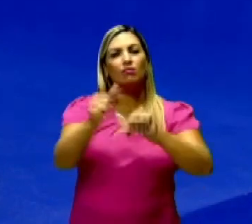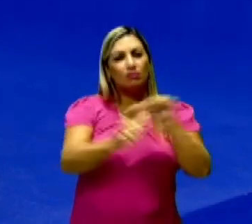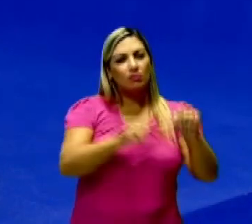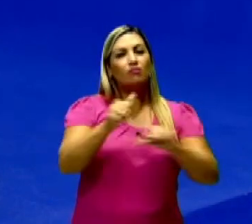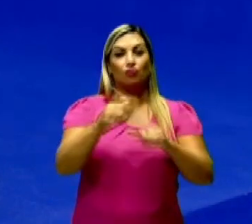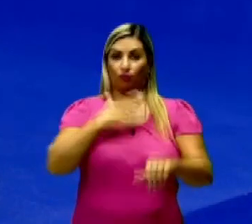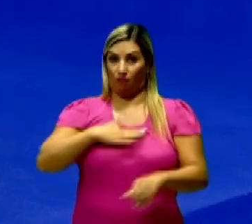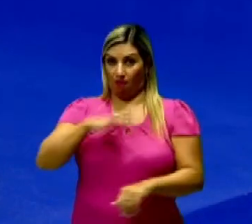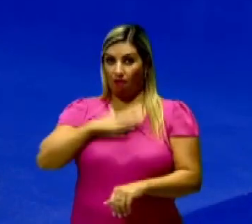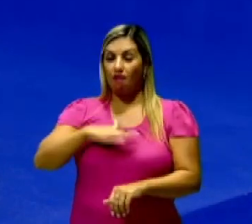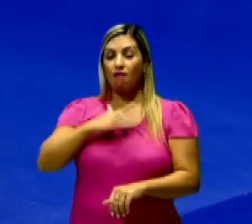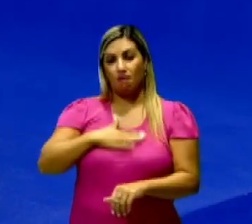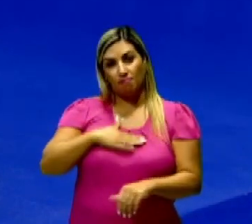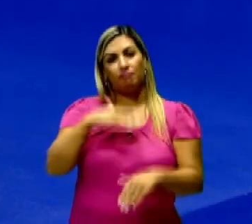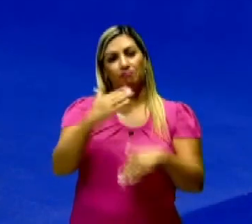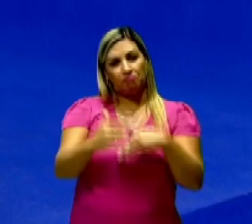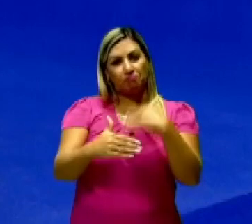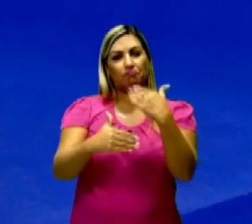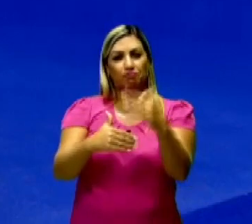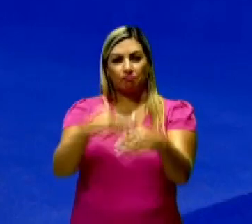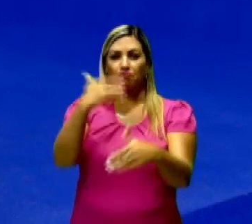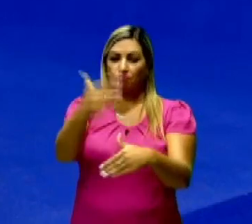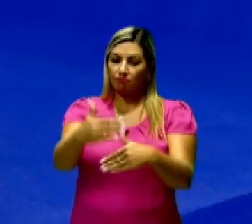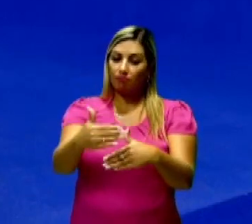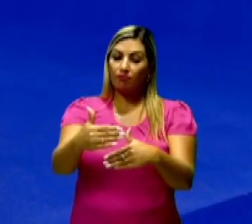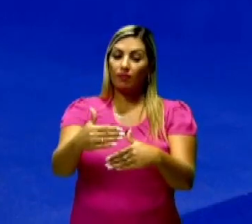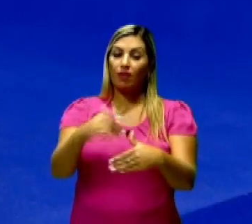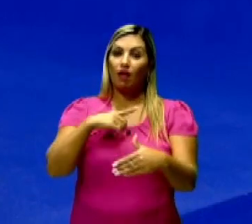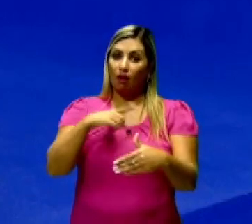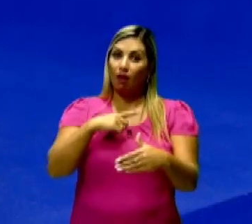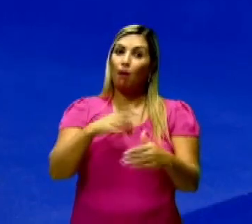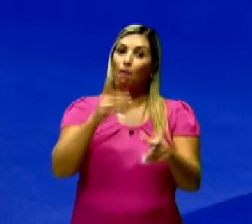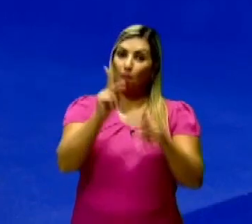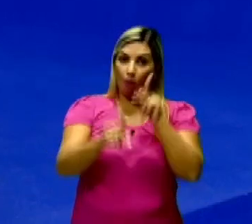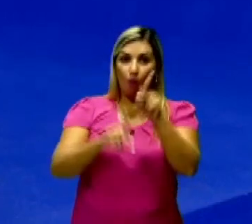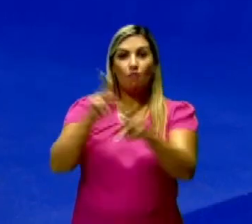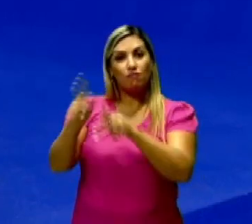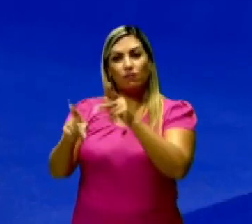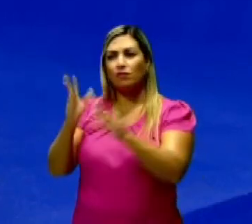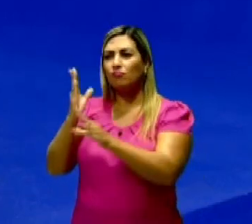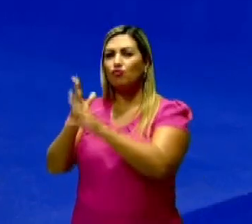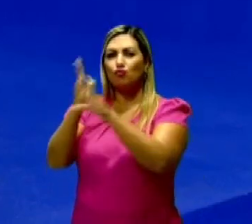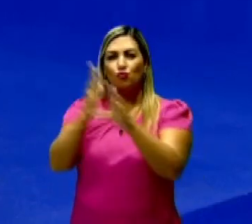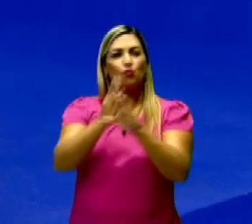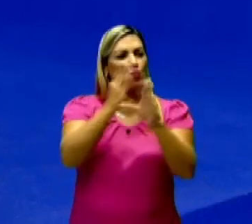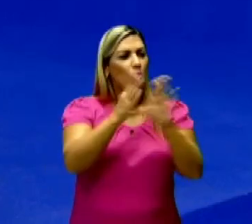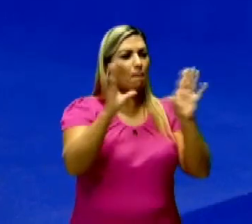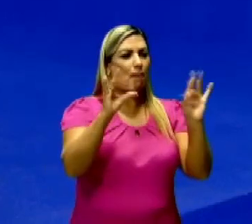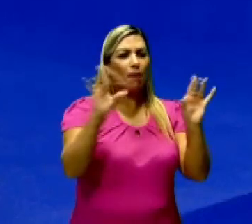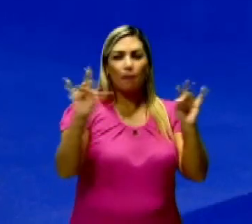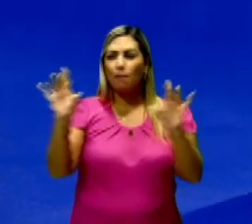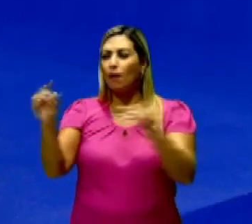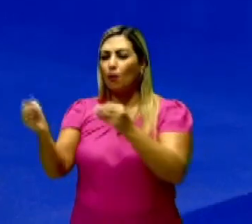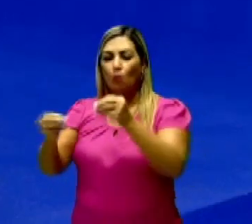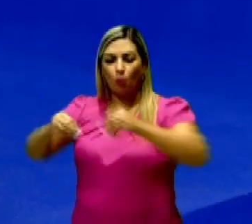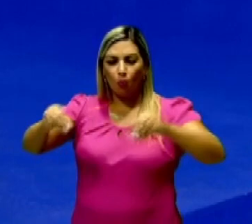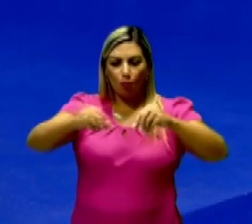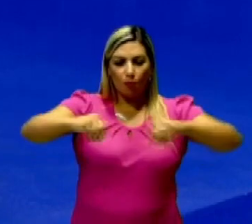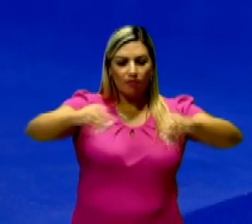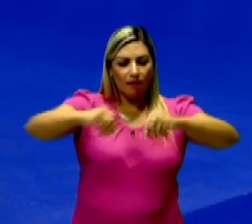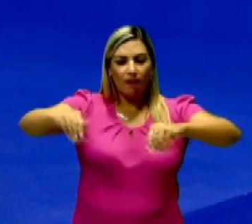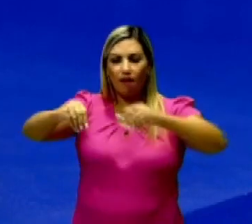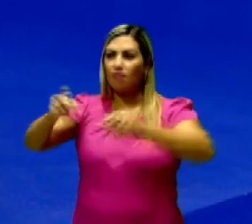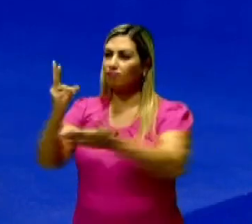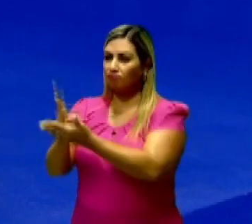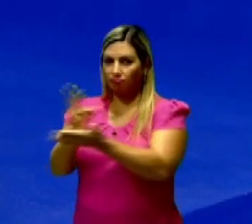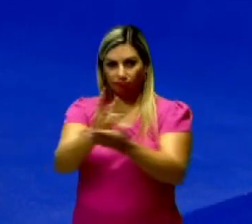conforme vai passando o tempo, mais seres humanos, mais civilizações vão descobrindo como manipular a terra e aí vai fixando